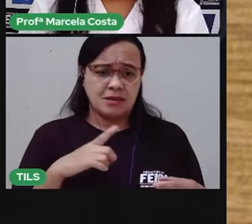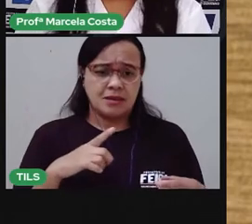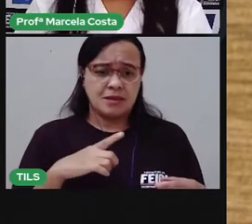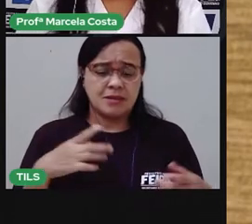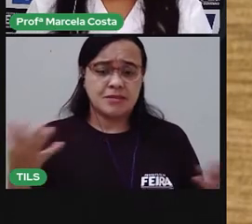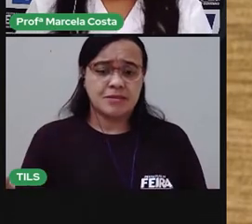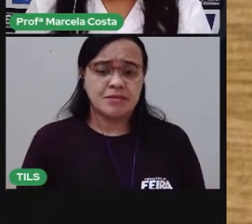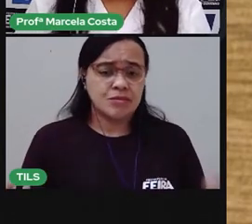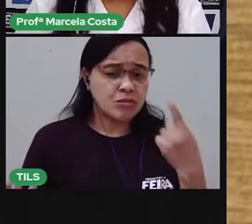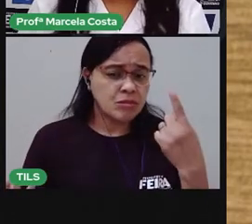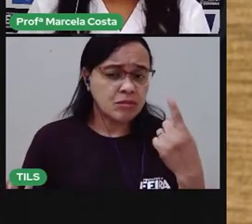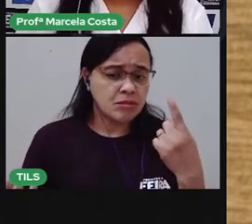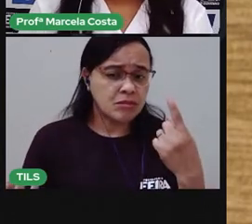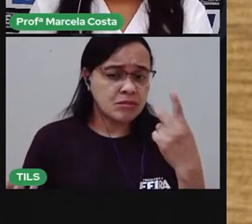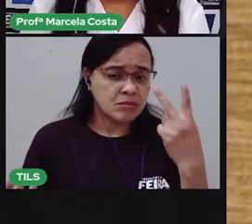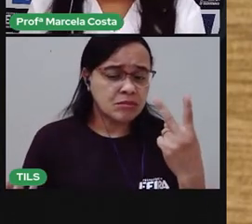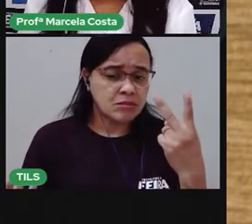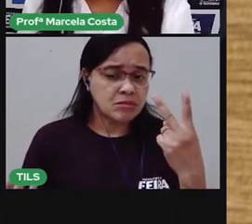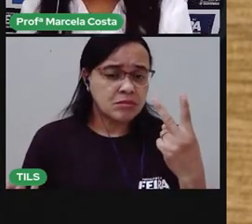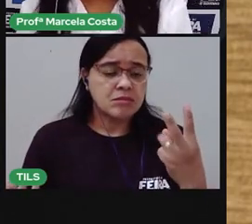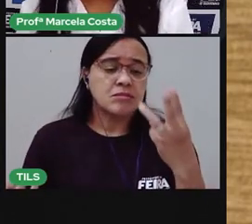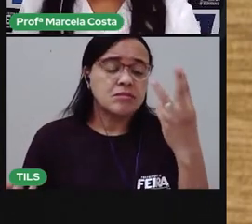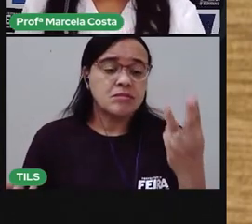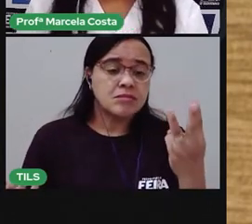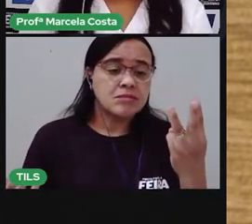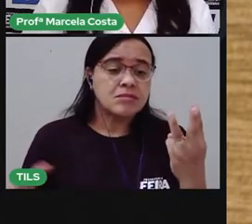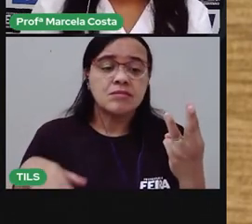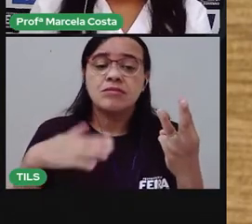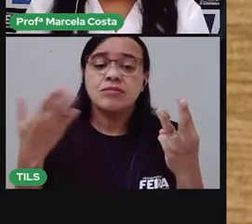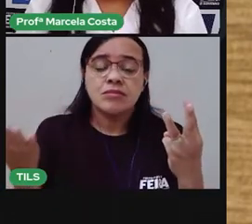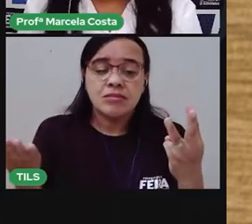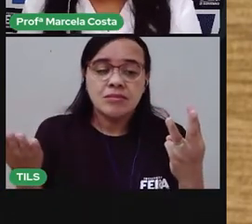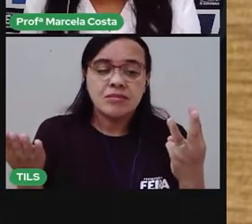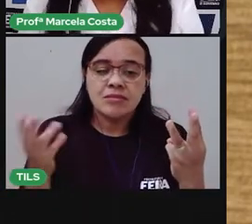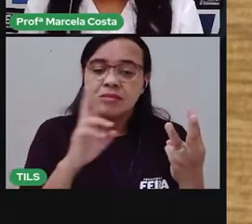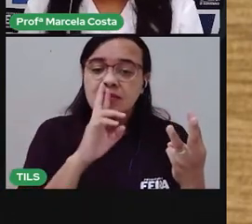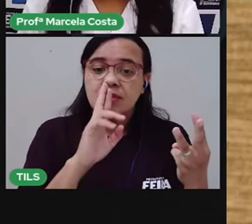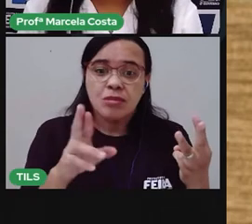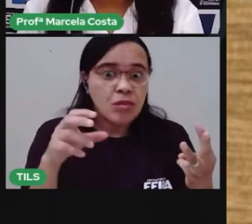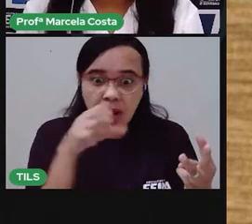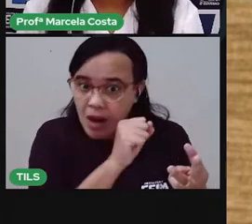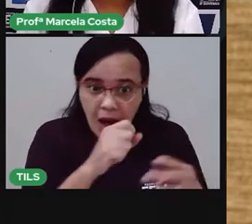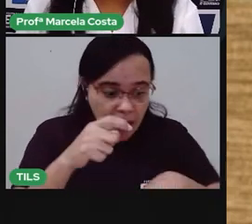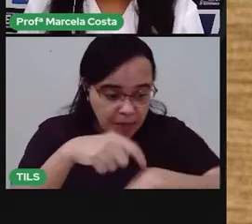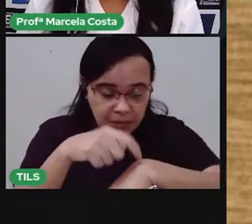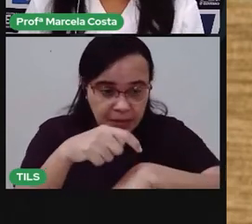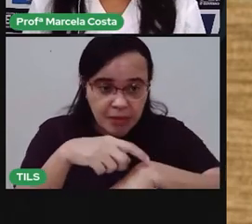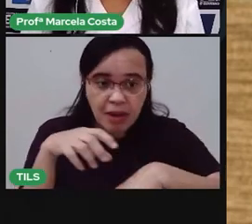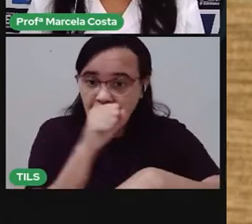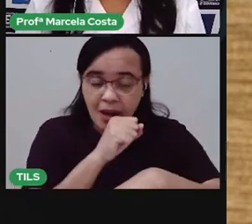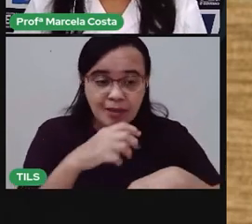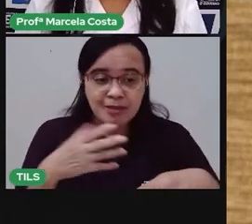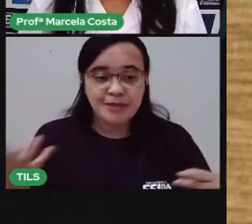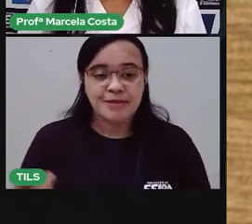Uma. Duas. Ou três. Responde rápido que o tempo tá correndo.